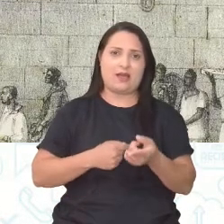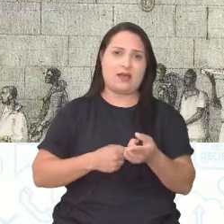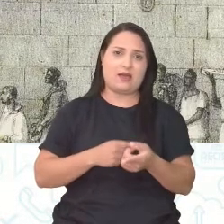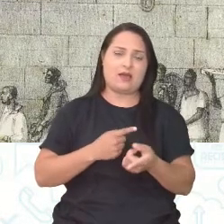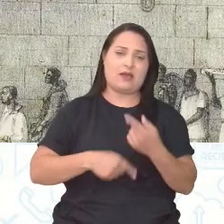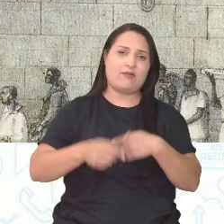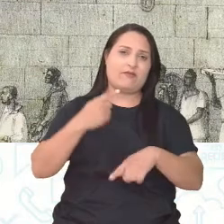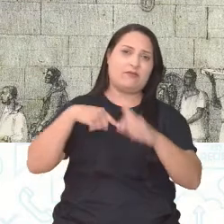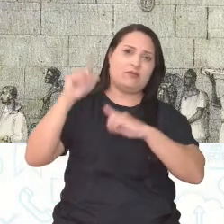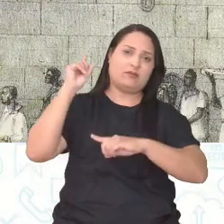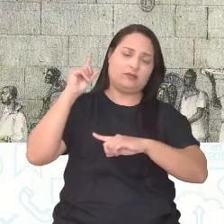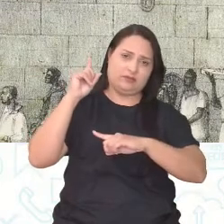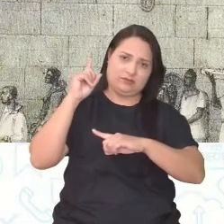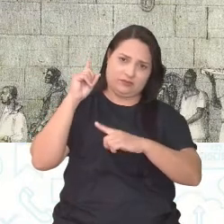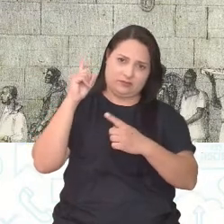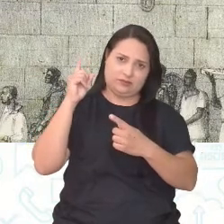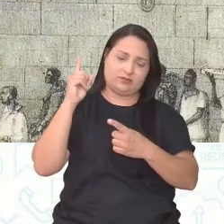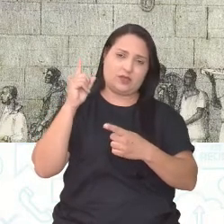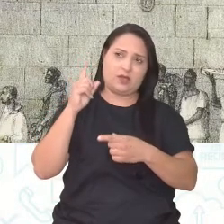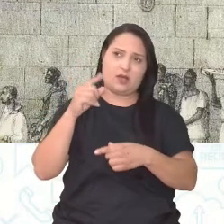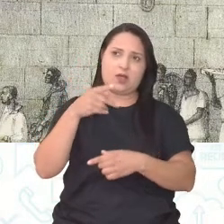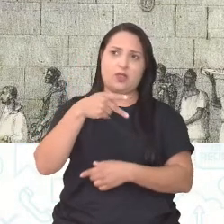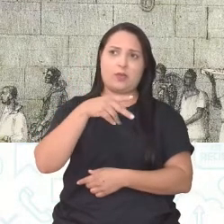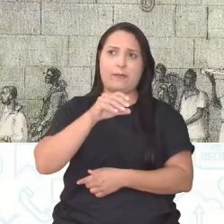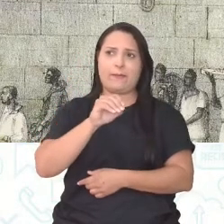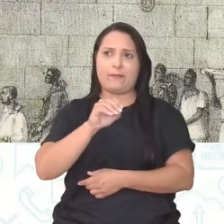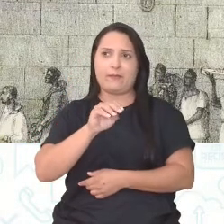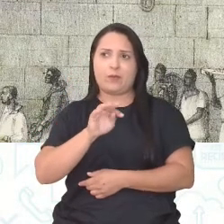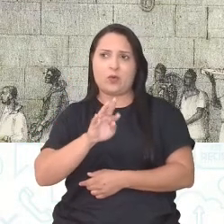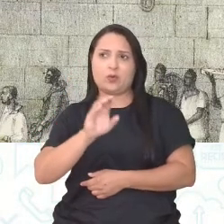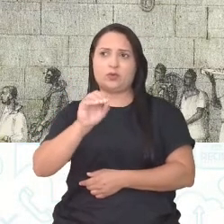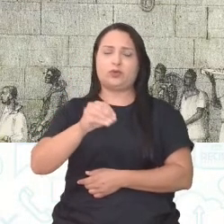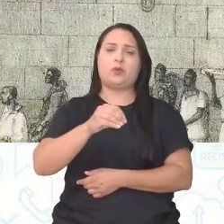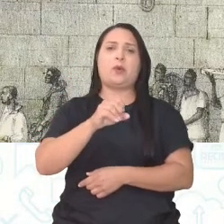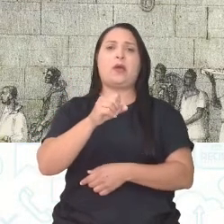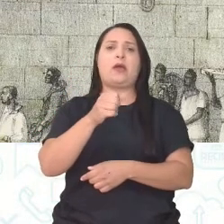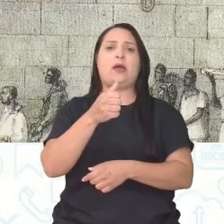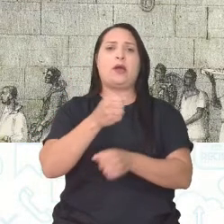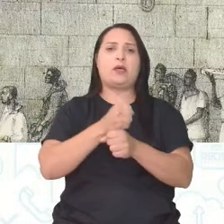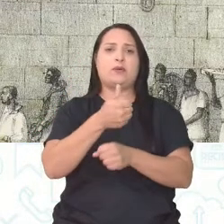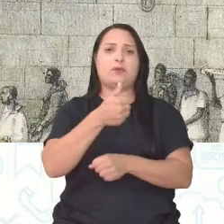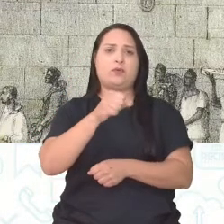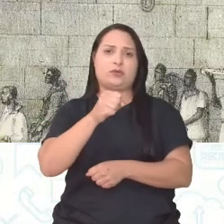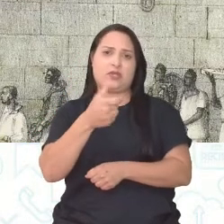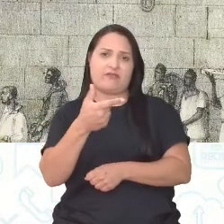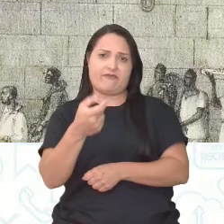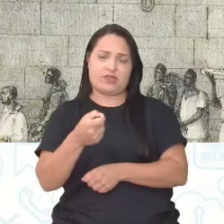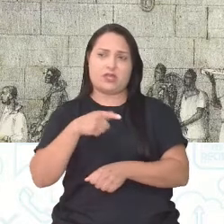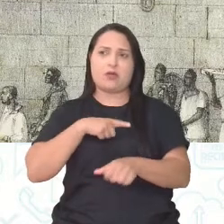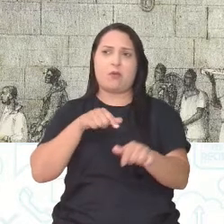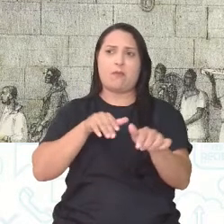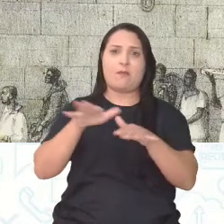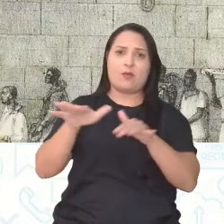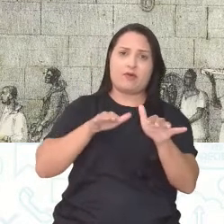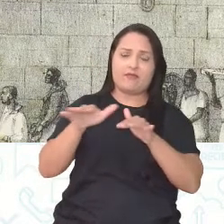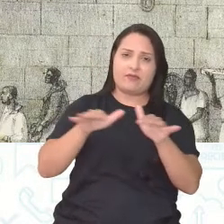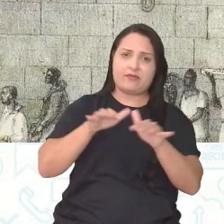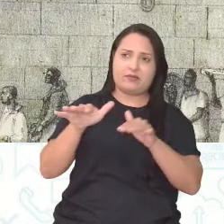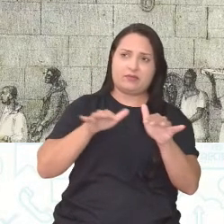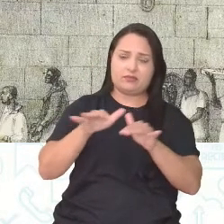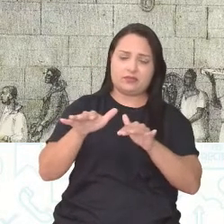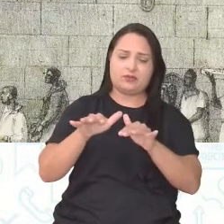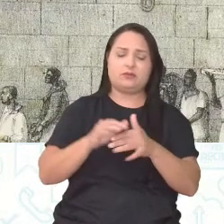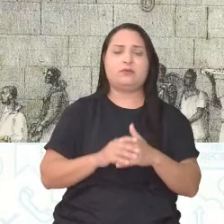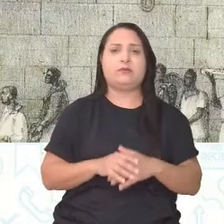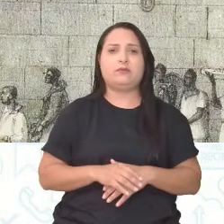Liberal do Porto em 1820. Com esse intuito, né? Era um movimento que visava derrubar o